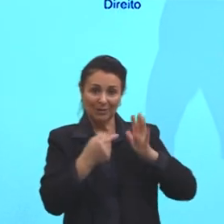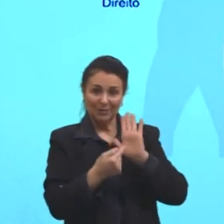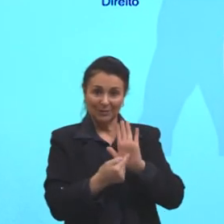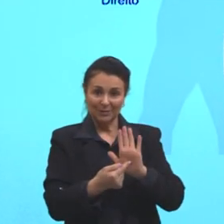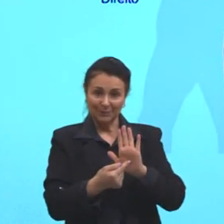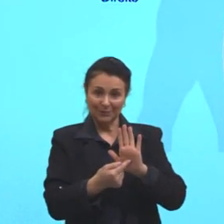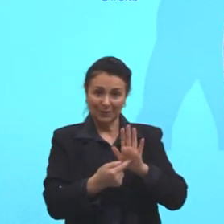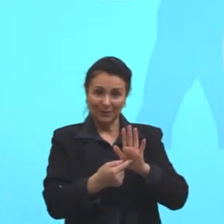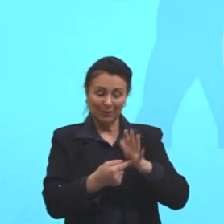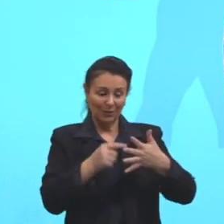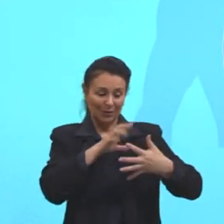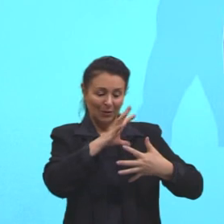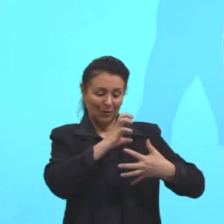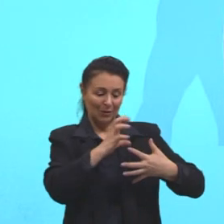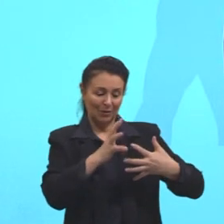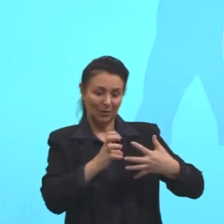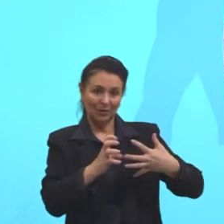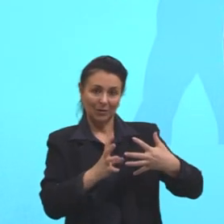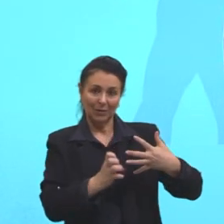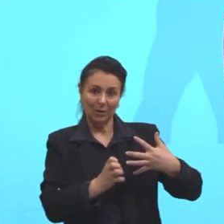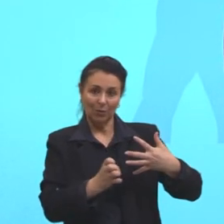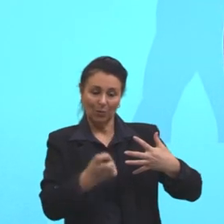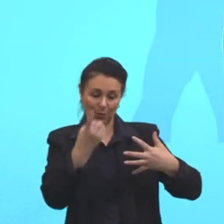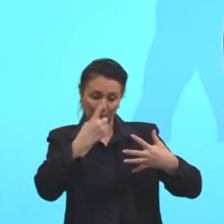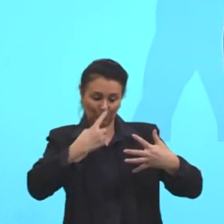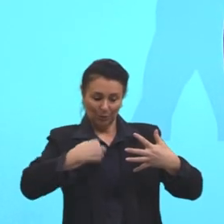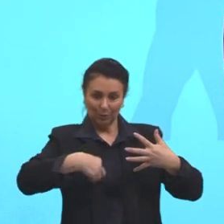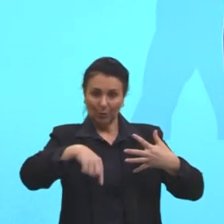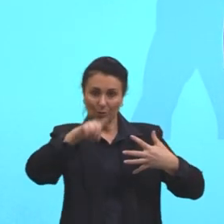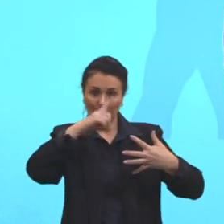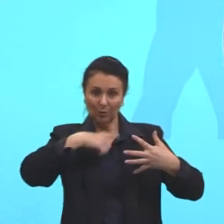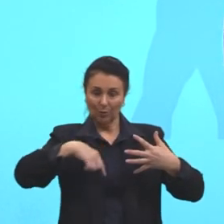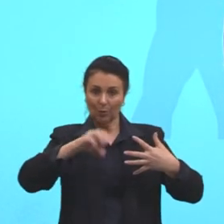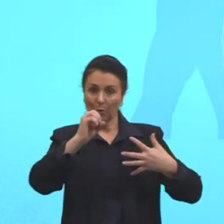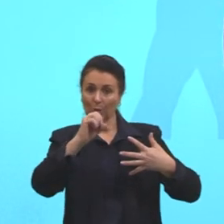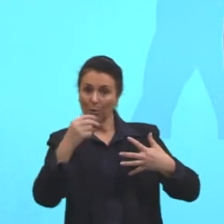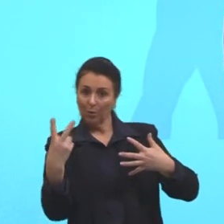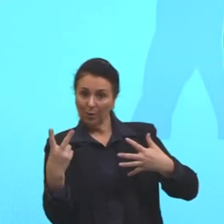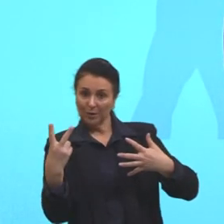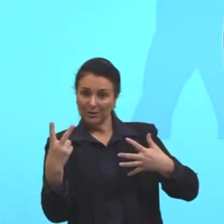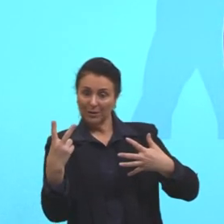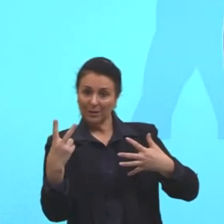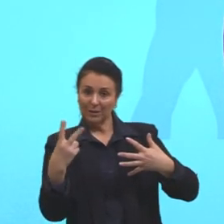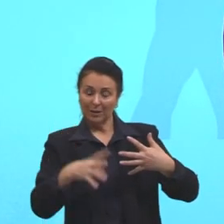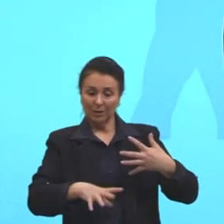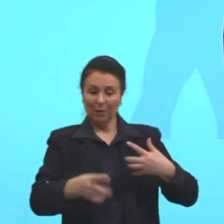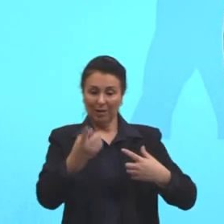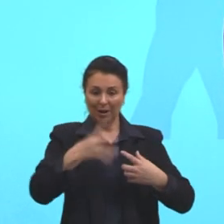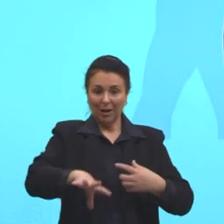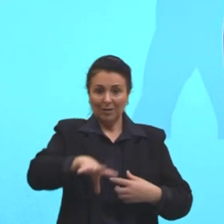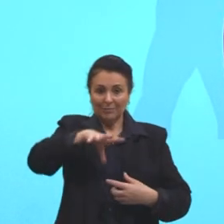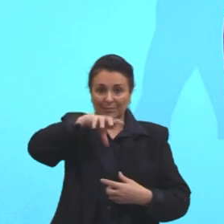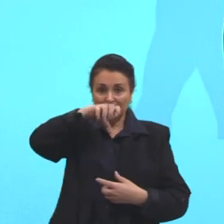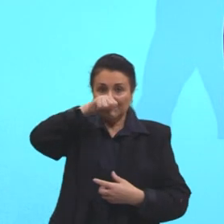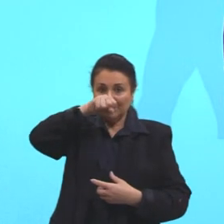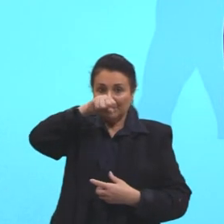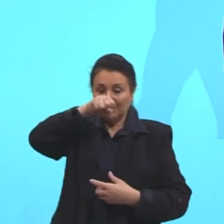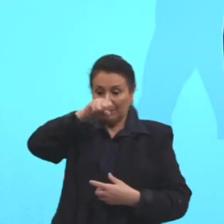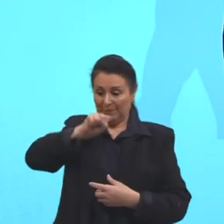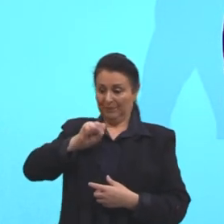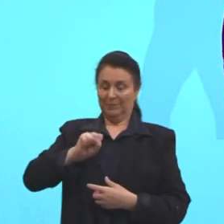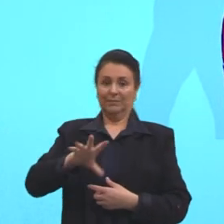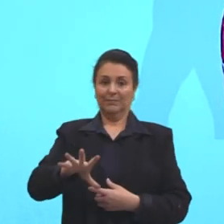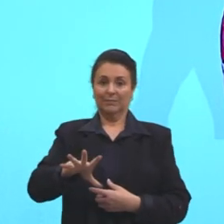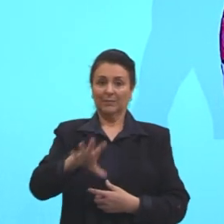chega aqui o gás, o gás oxigênio. E aqui, ó, essas moléculas aqui de gás